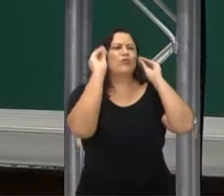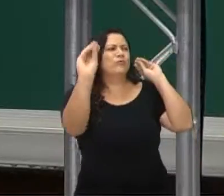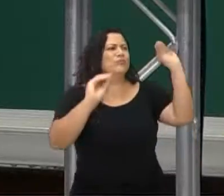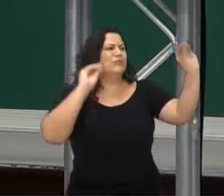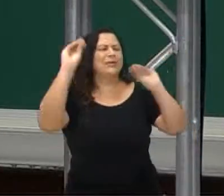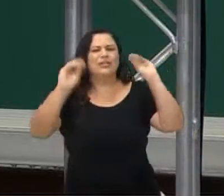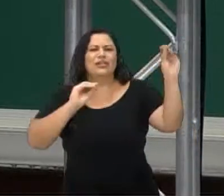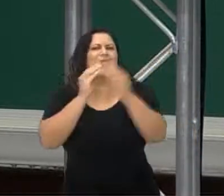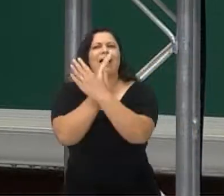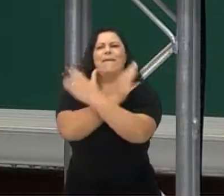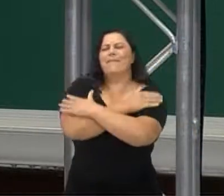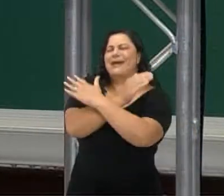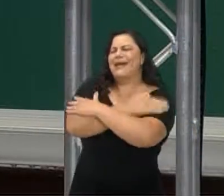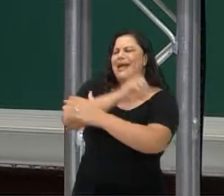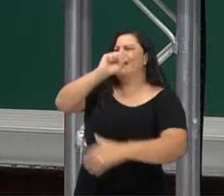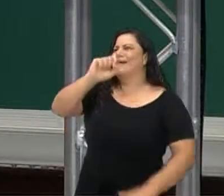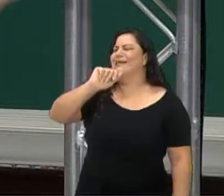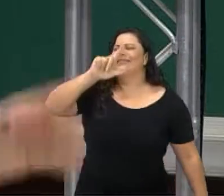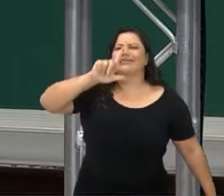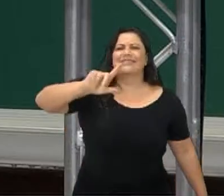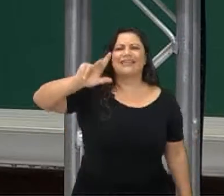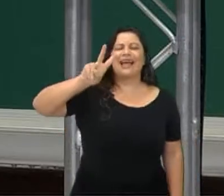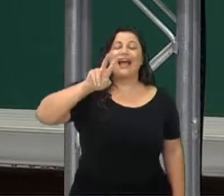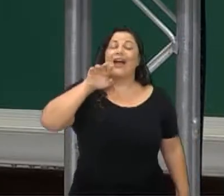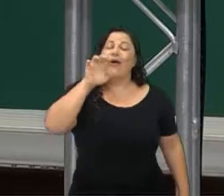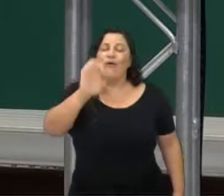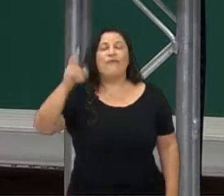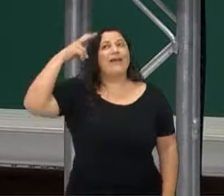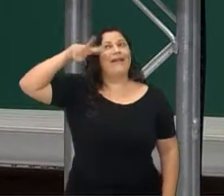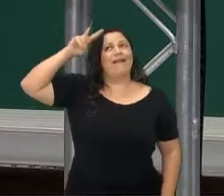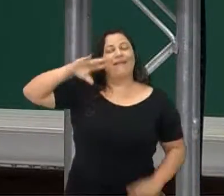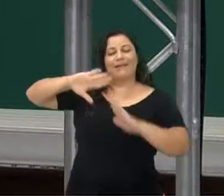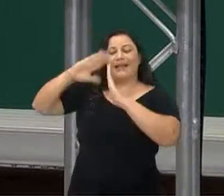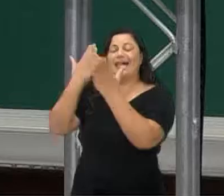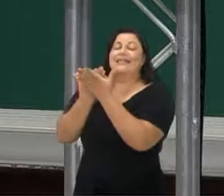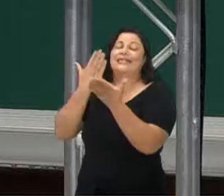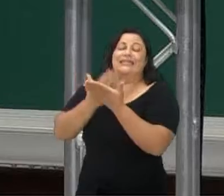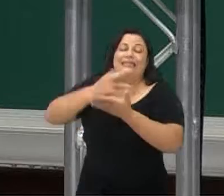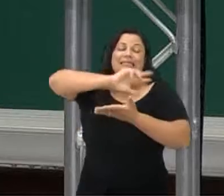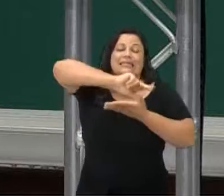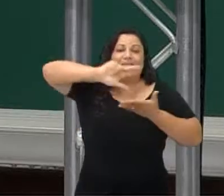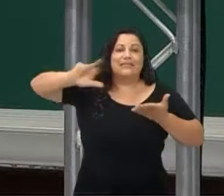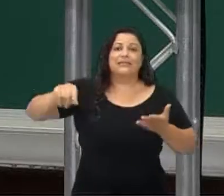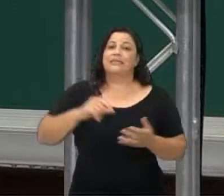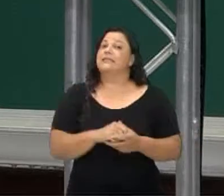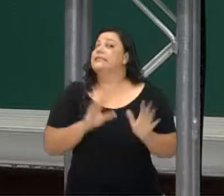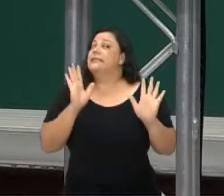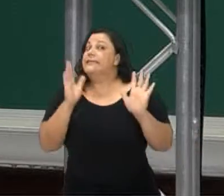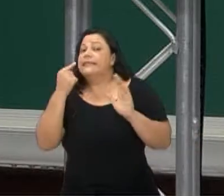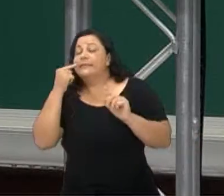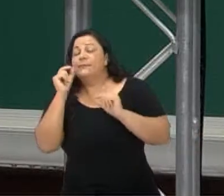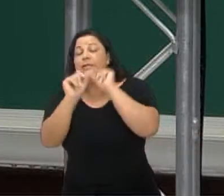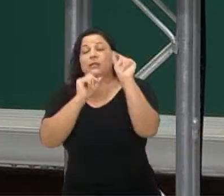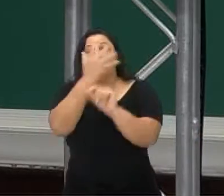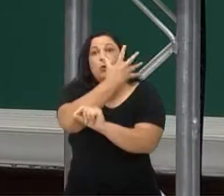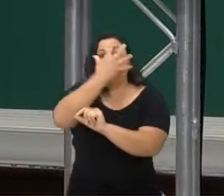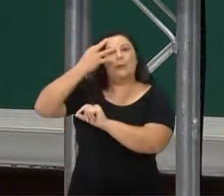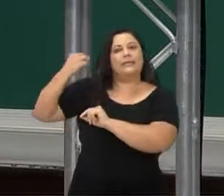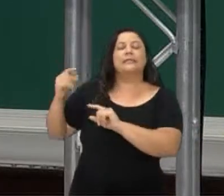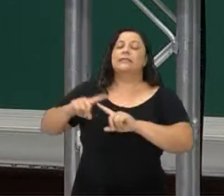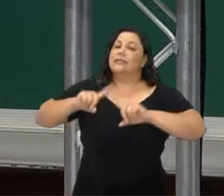lembrar disso e daquilo e da tal escola. E espero que a gente não esqueça de nenhum, né? Mas,